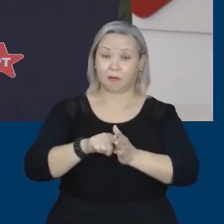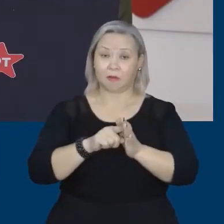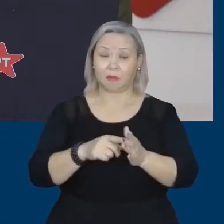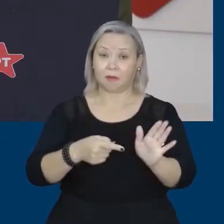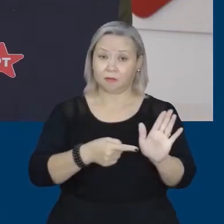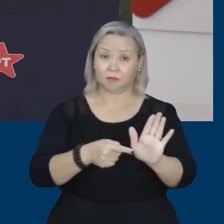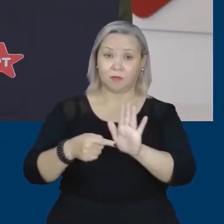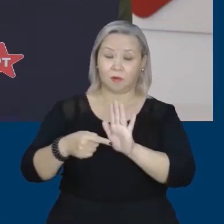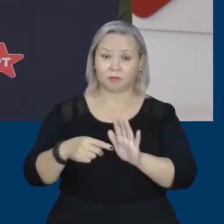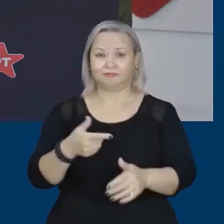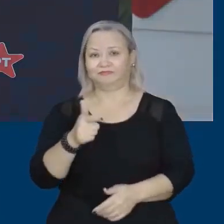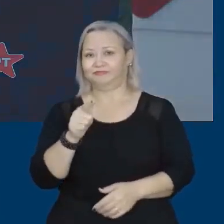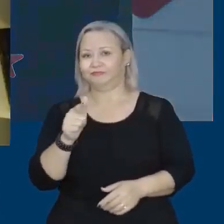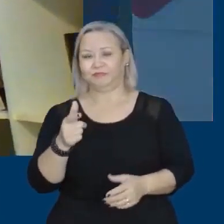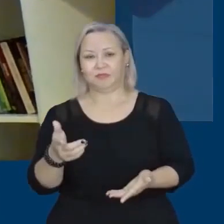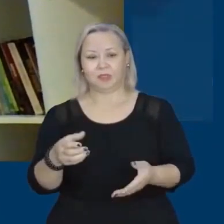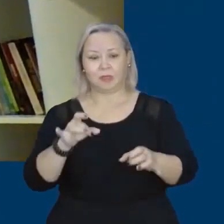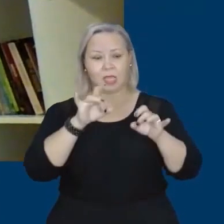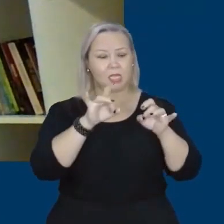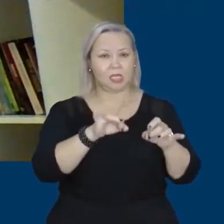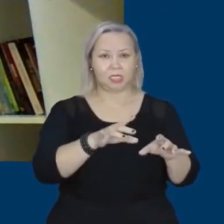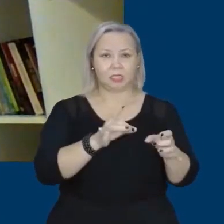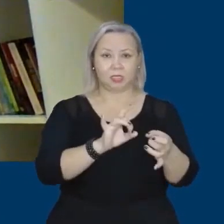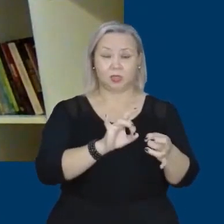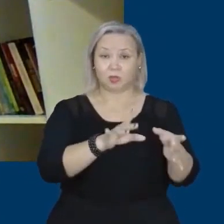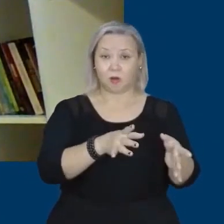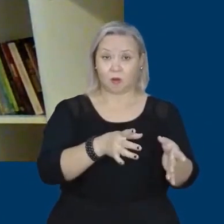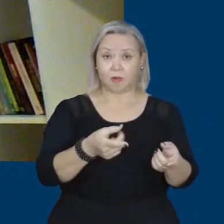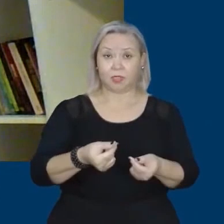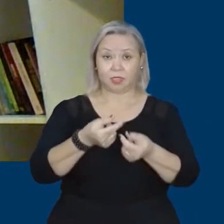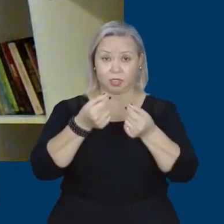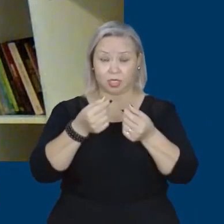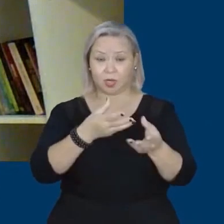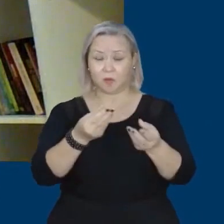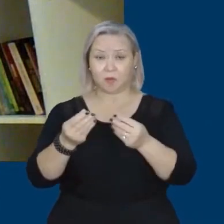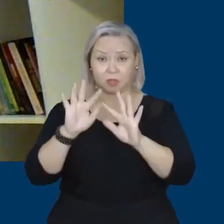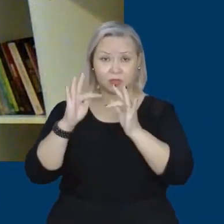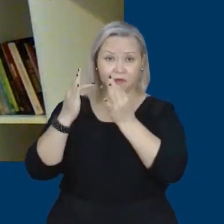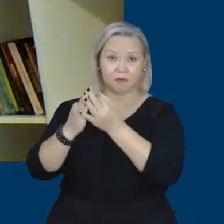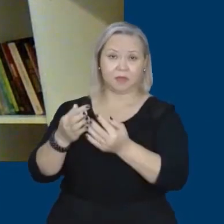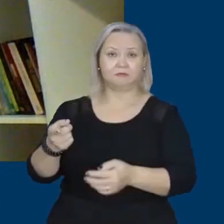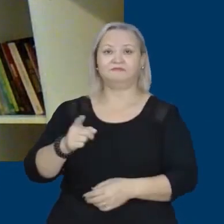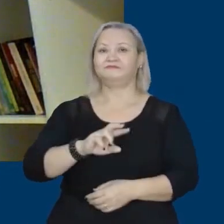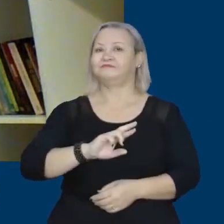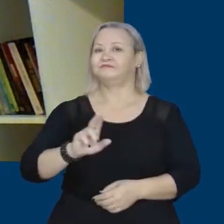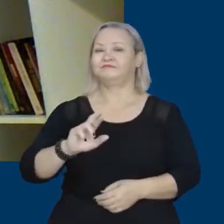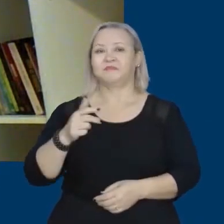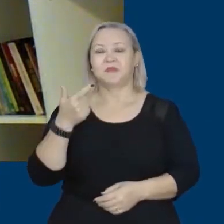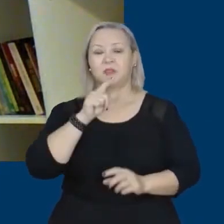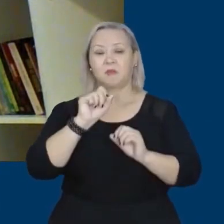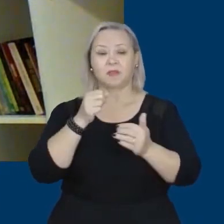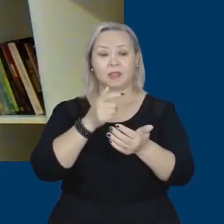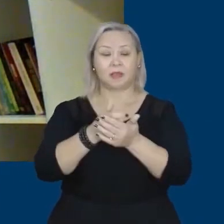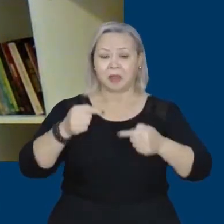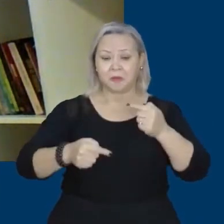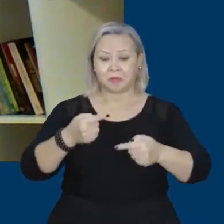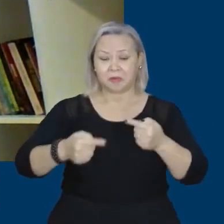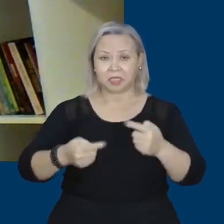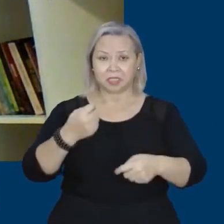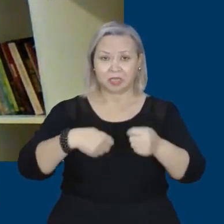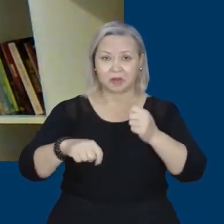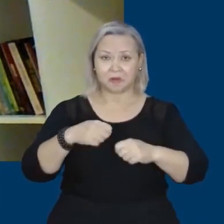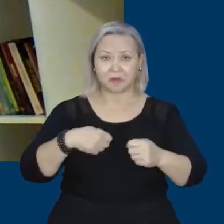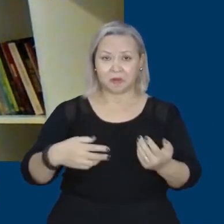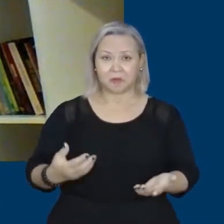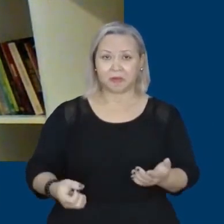dinheiro, as famílias, muitas delas, não conseguem pagar todas as suas contas até o fim do mês e